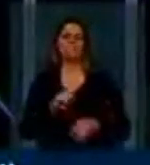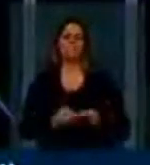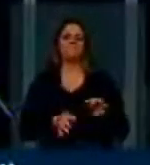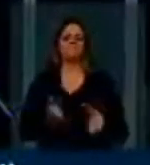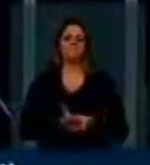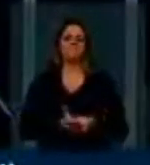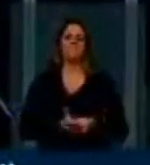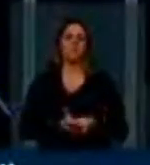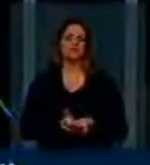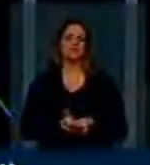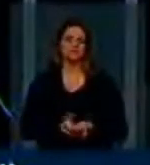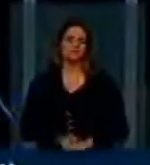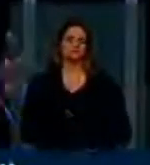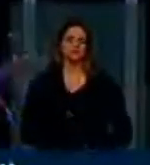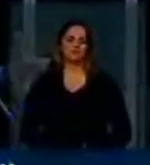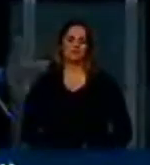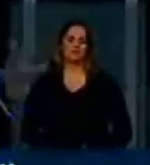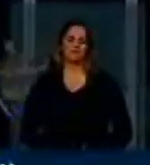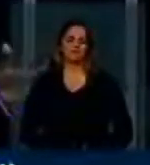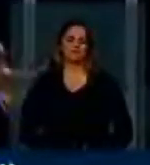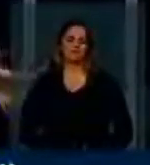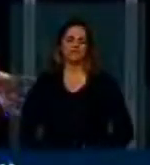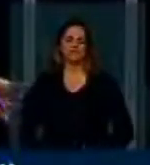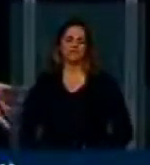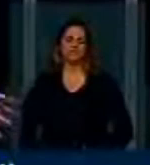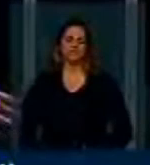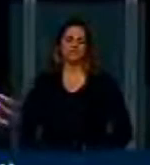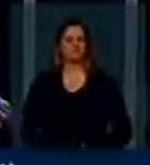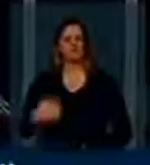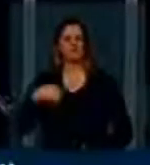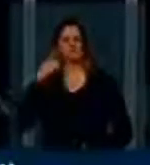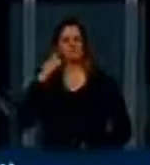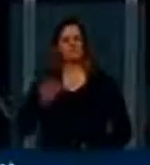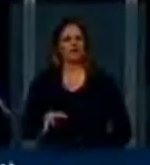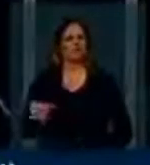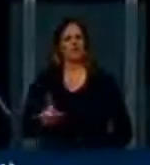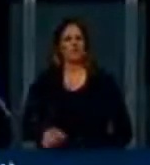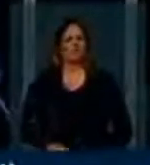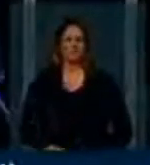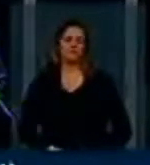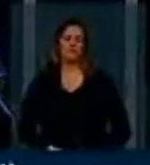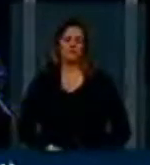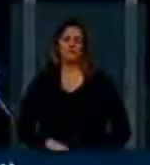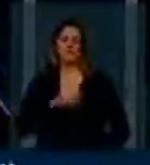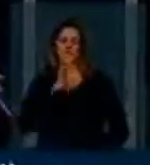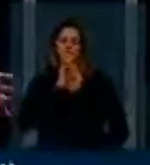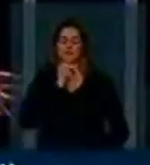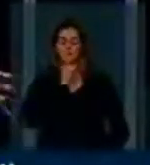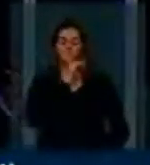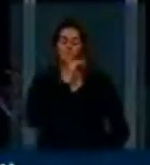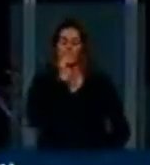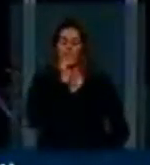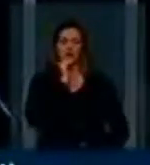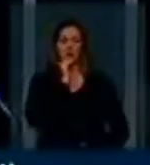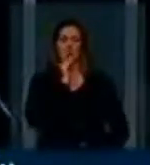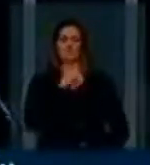direitos autorais. E isso, eu não acho que seja justo. Uma mãe de uma jovem nos Estados